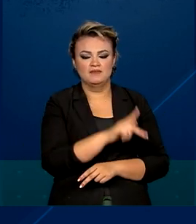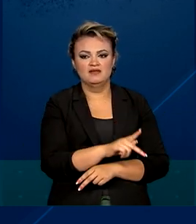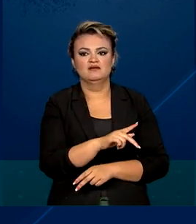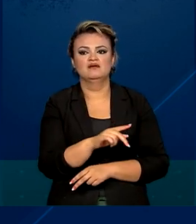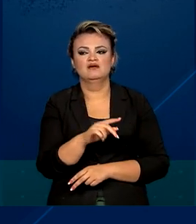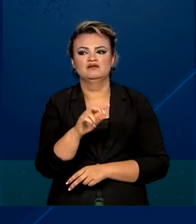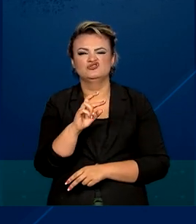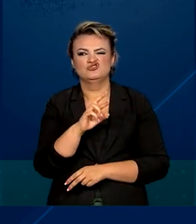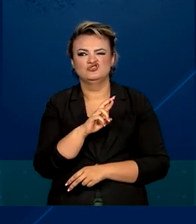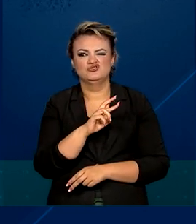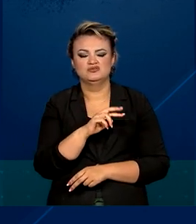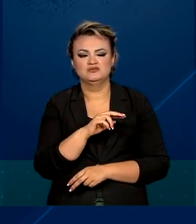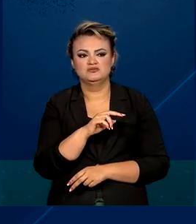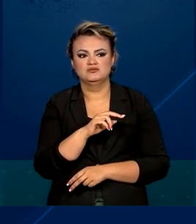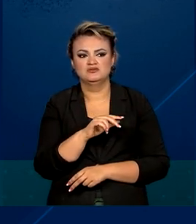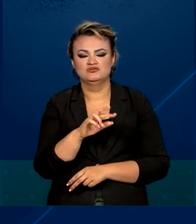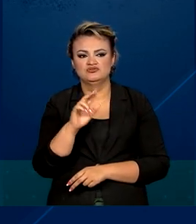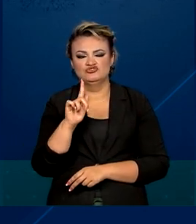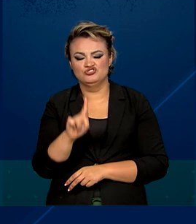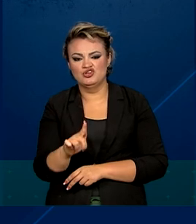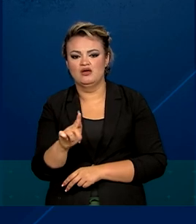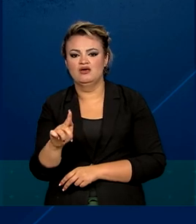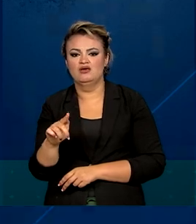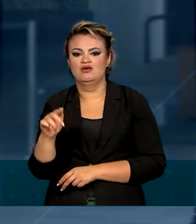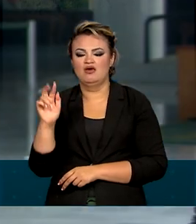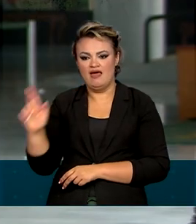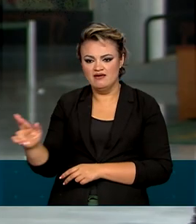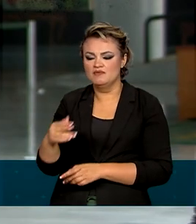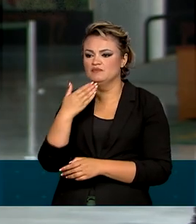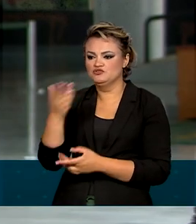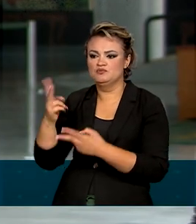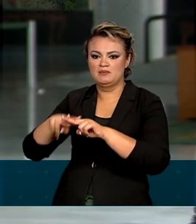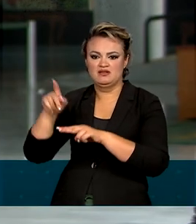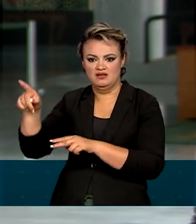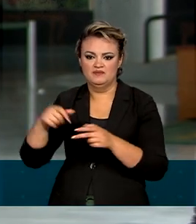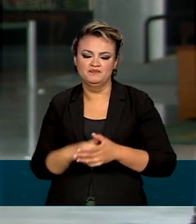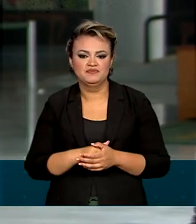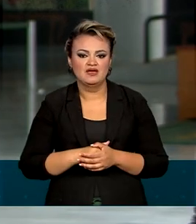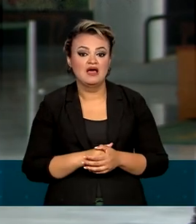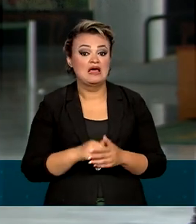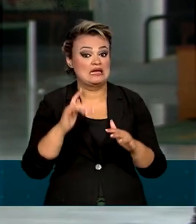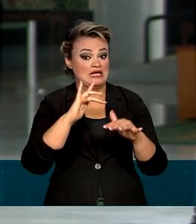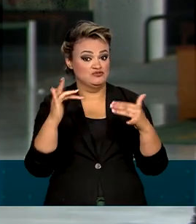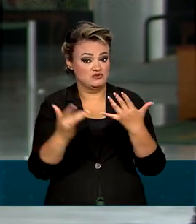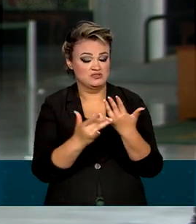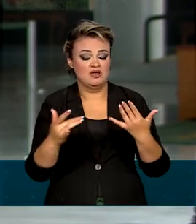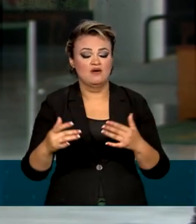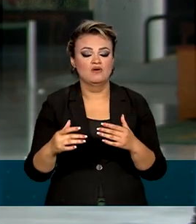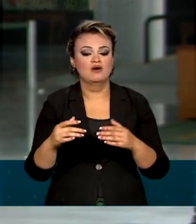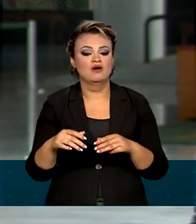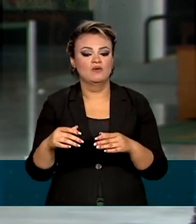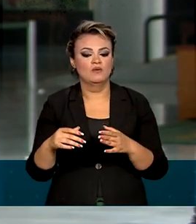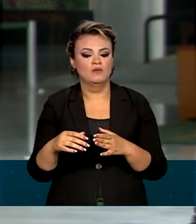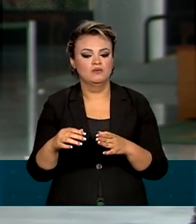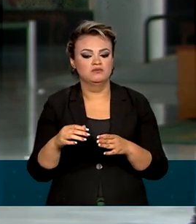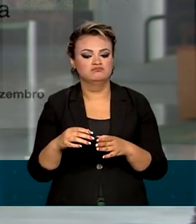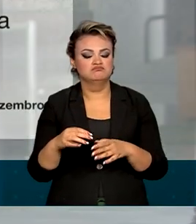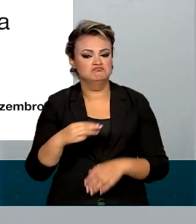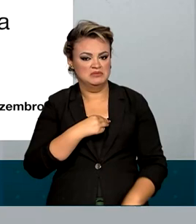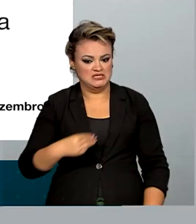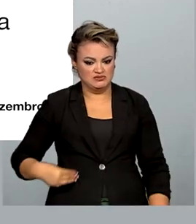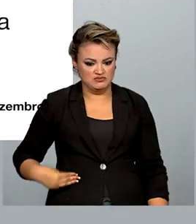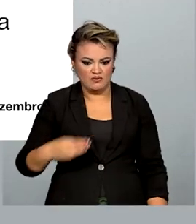República pelo prazo de 10 dias para garantir a ordem pública. Nas redes sociais, o atual ministro da Segurança